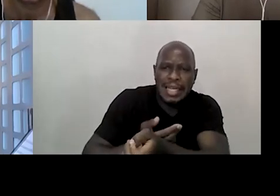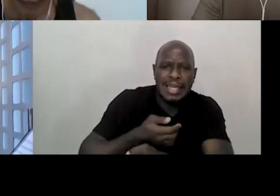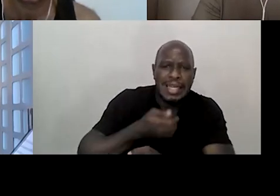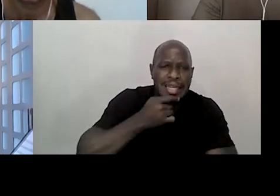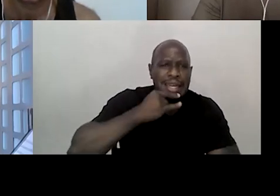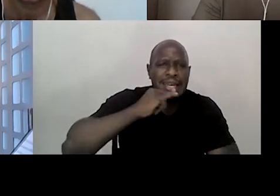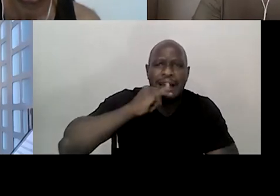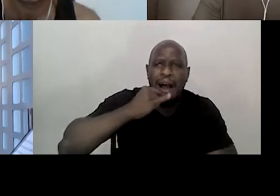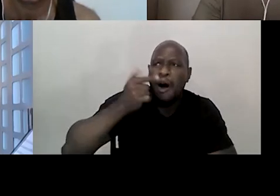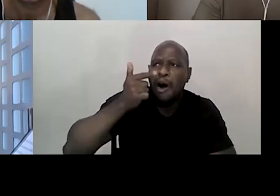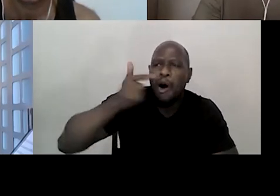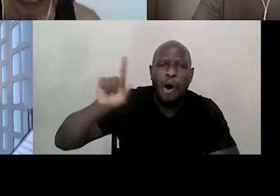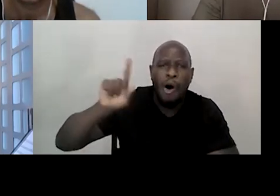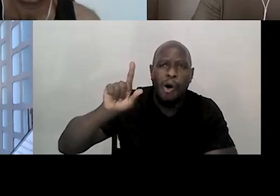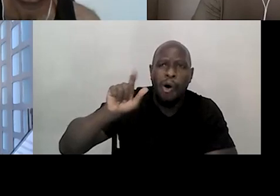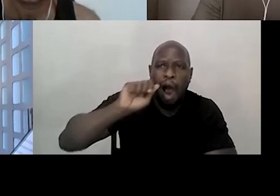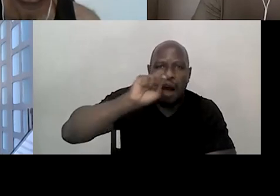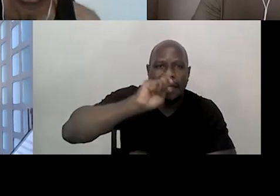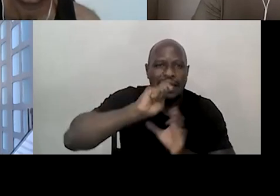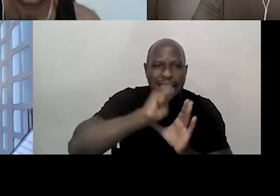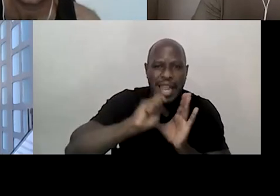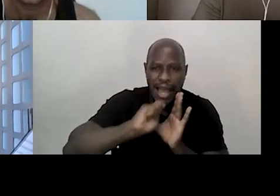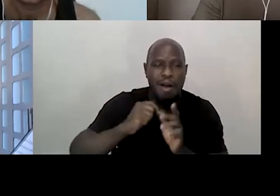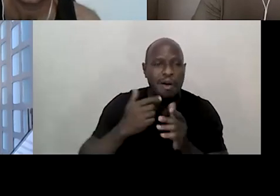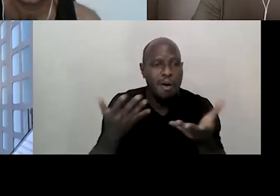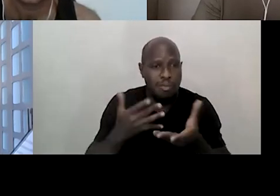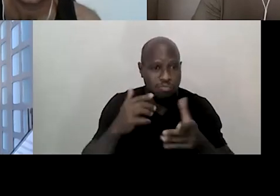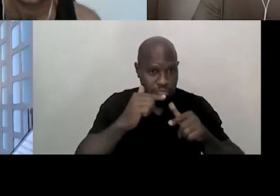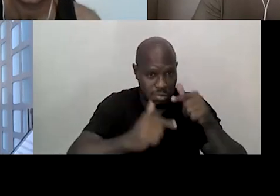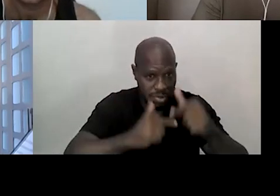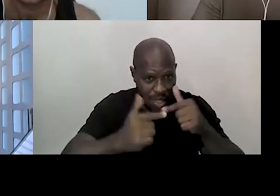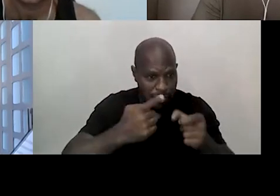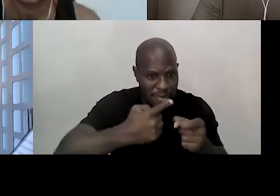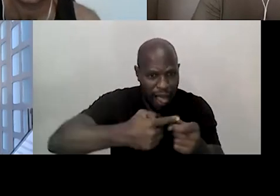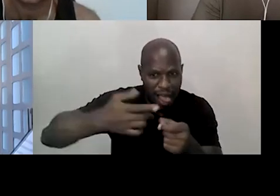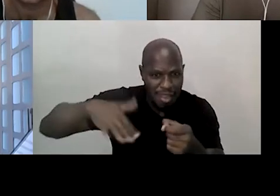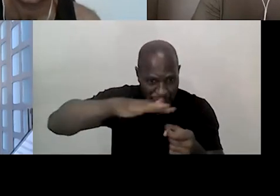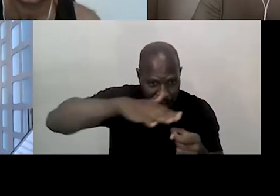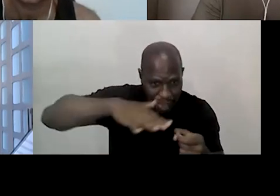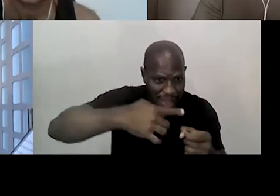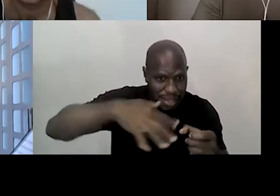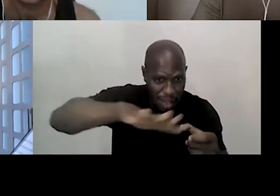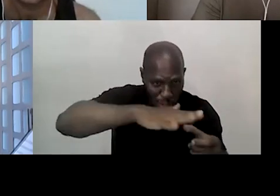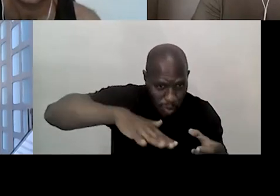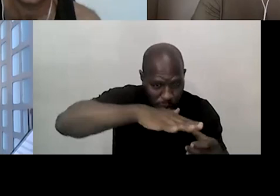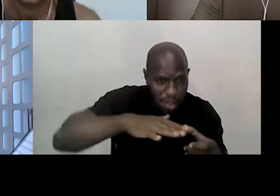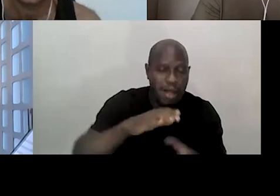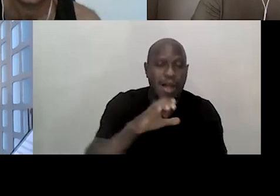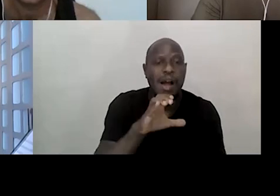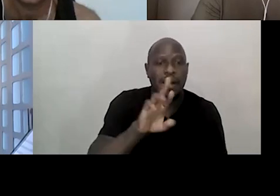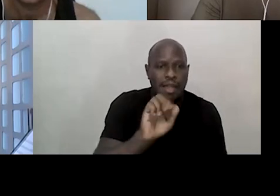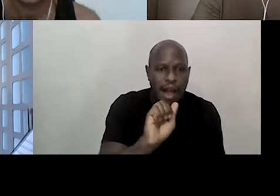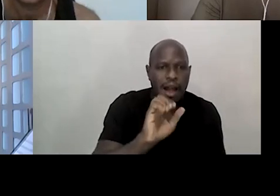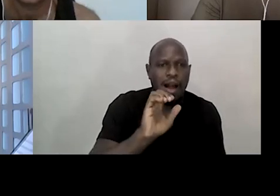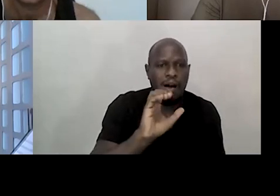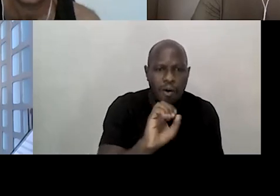E hoje, eu trabalho na Cracolândia e todo esse trabalho eu desenvolvi graças à